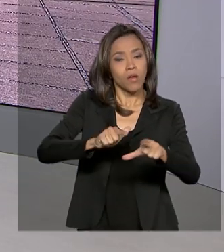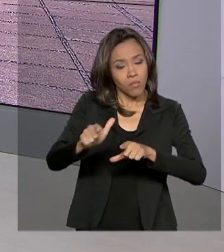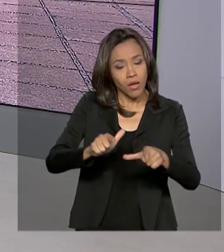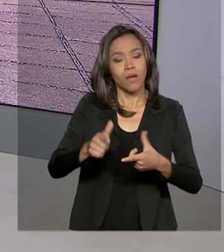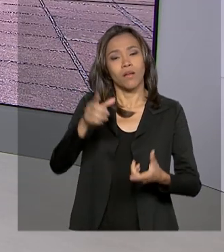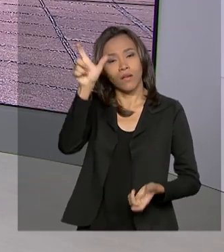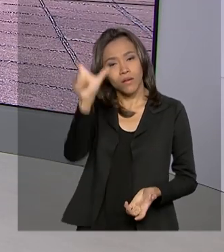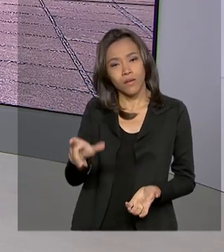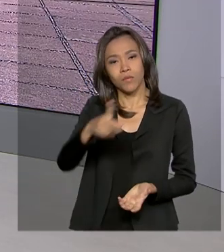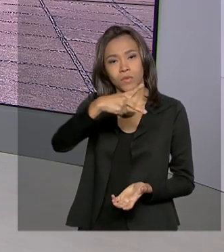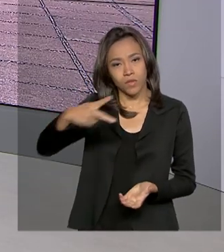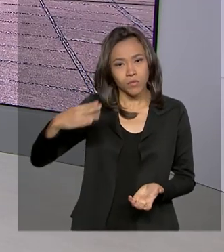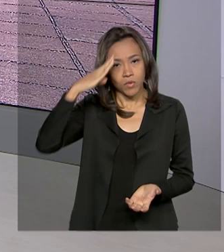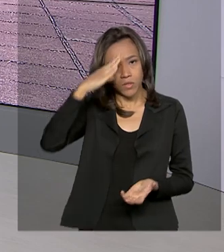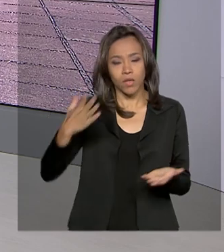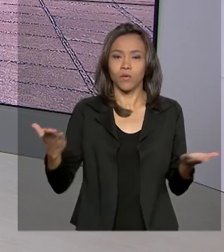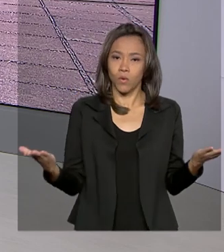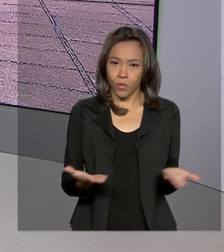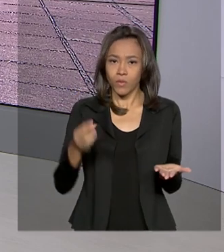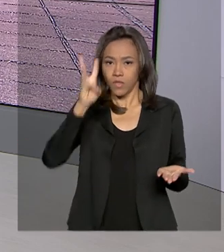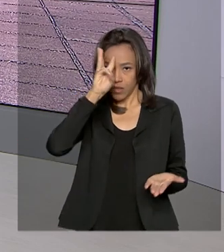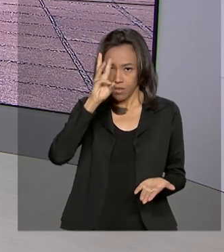terça-feira. Oi Lu, bom dia pra você.